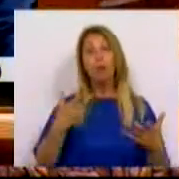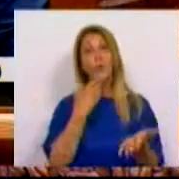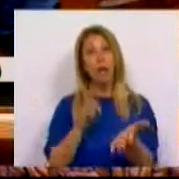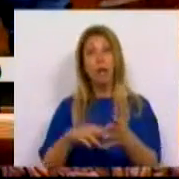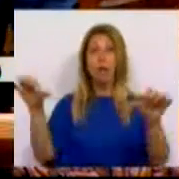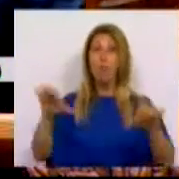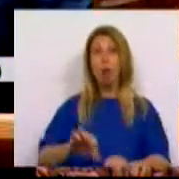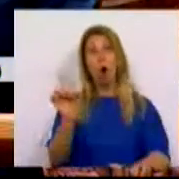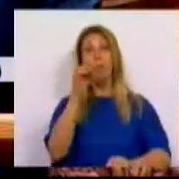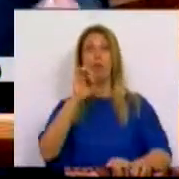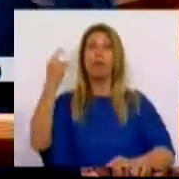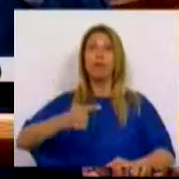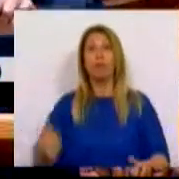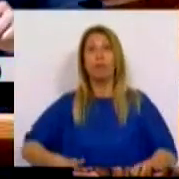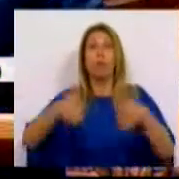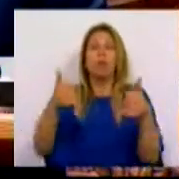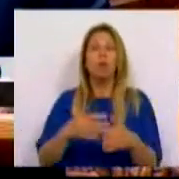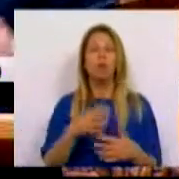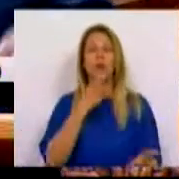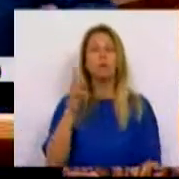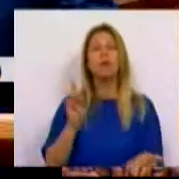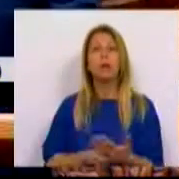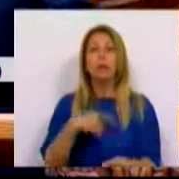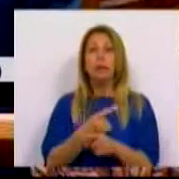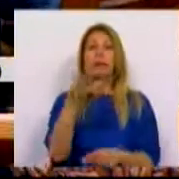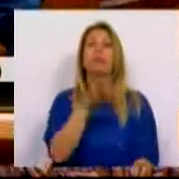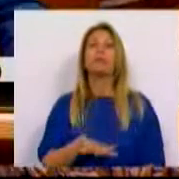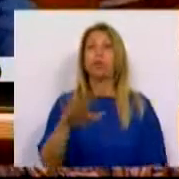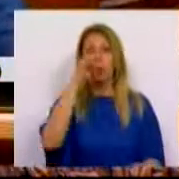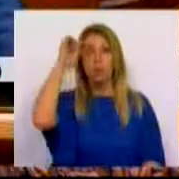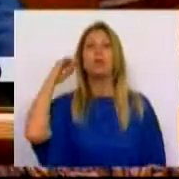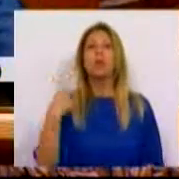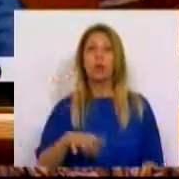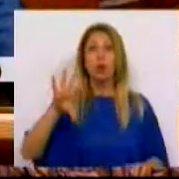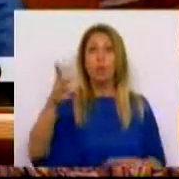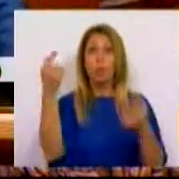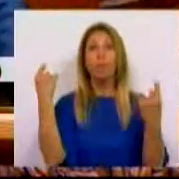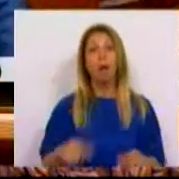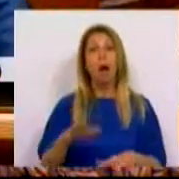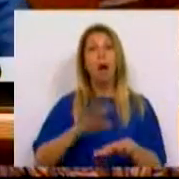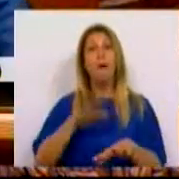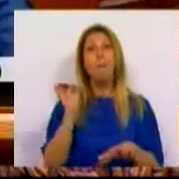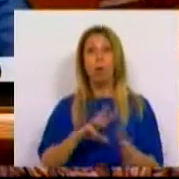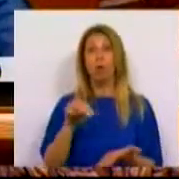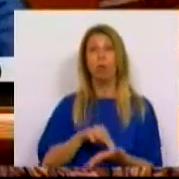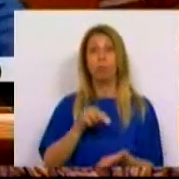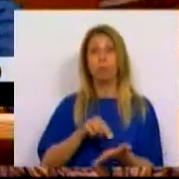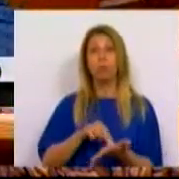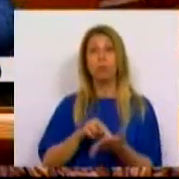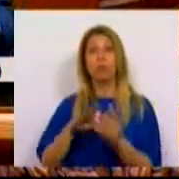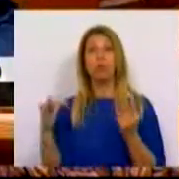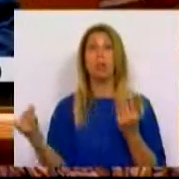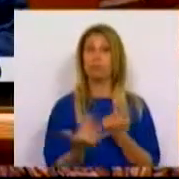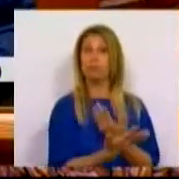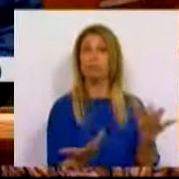de melhorar. Uma realidade em que, para além da situação já difícil que o país enfrenta, pelo seu posicionamento periférico,